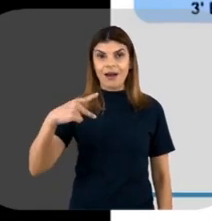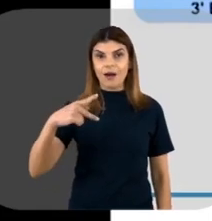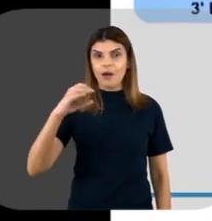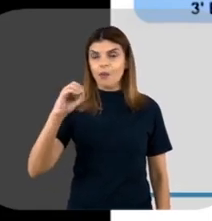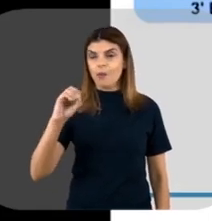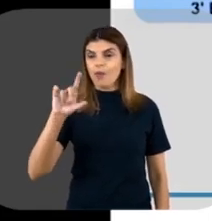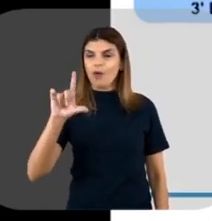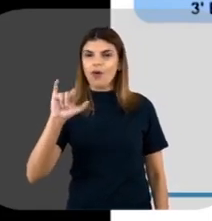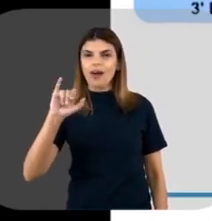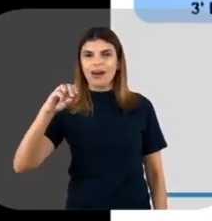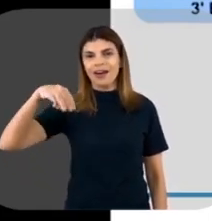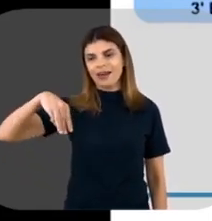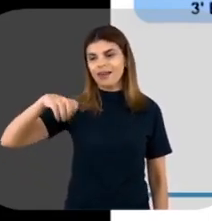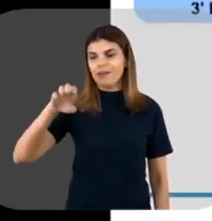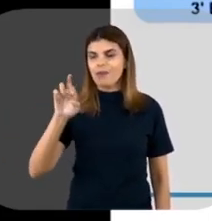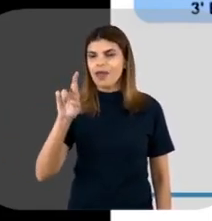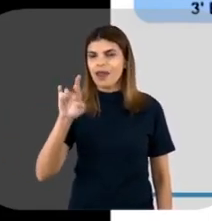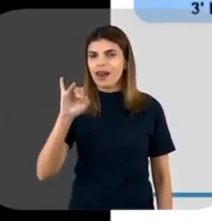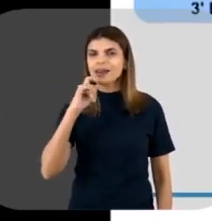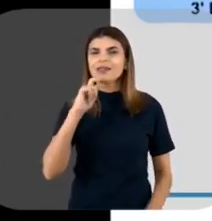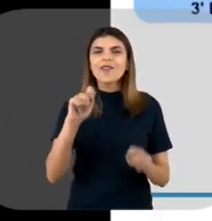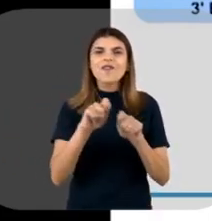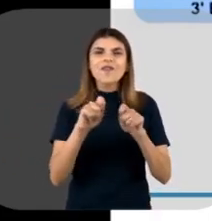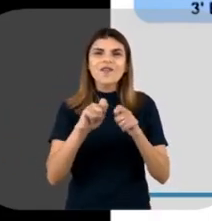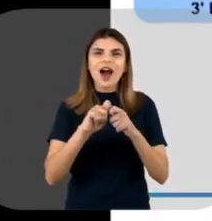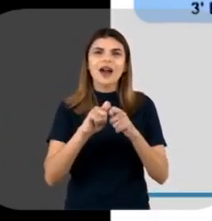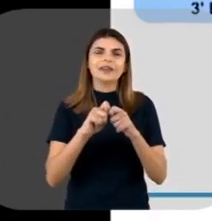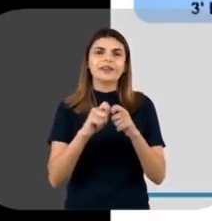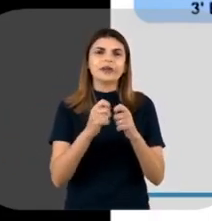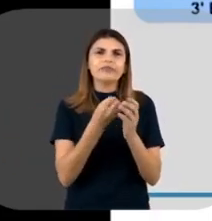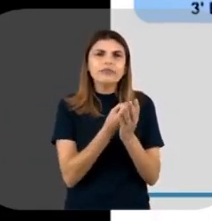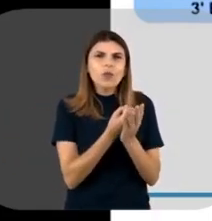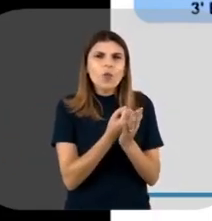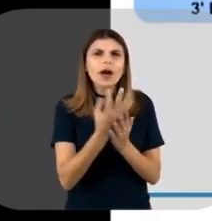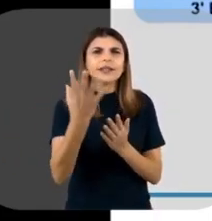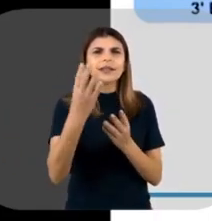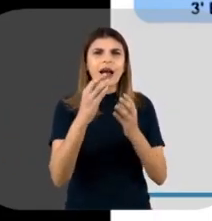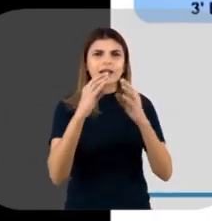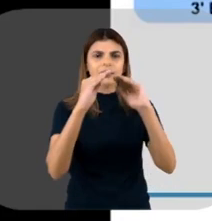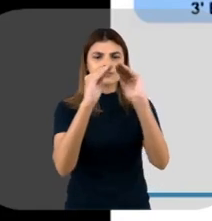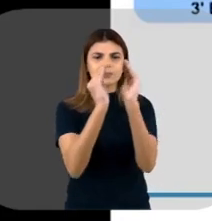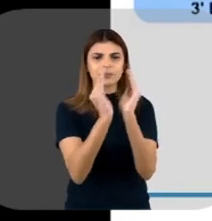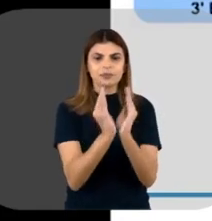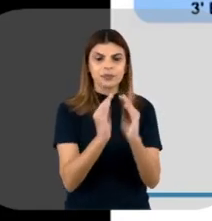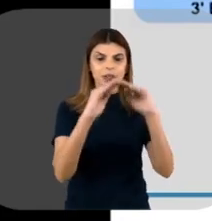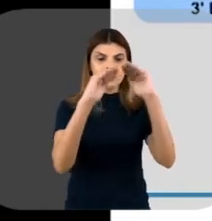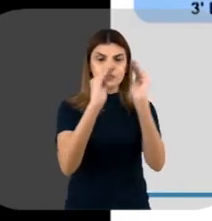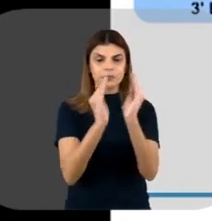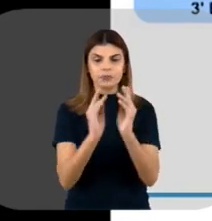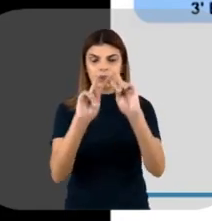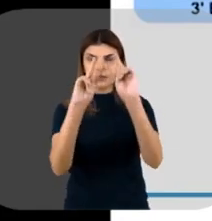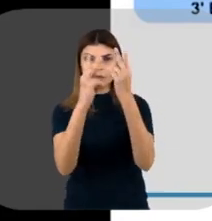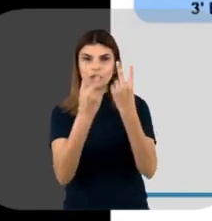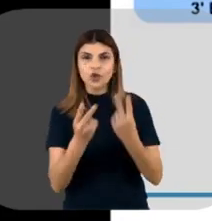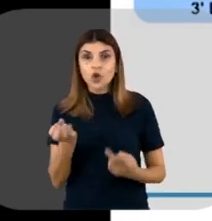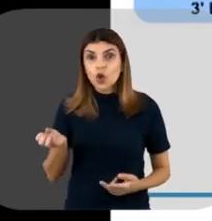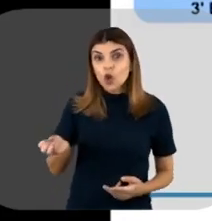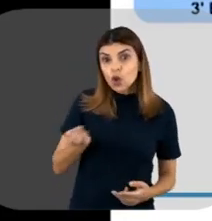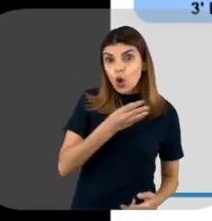o próprio nome dela diz, né? Ela vai formando polímeros de DNA a partir da adição de um novo